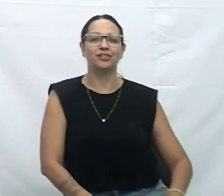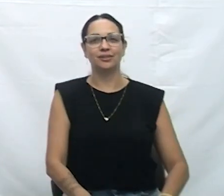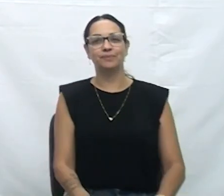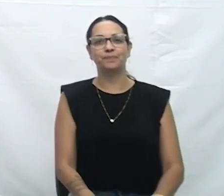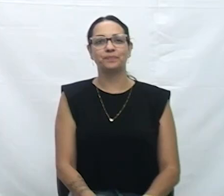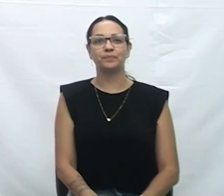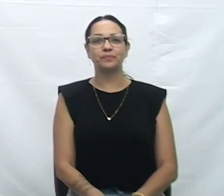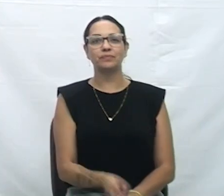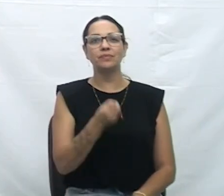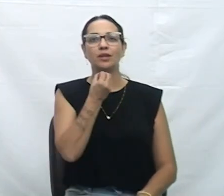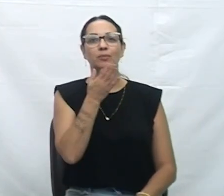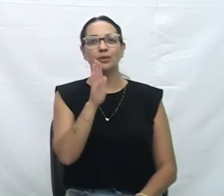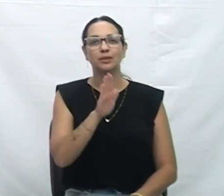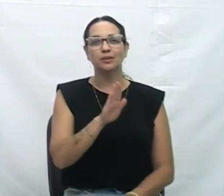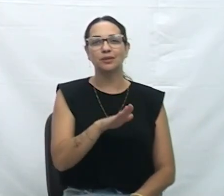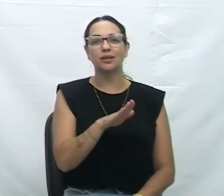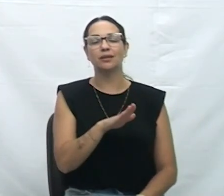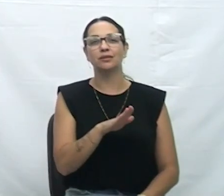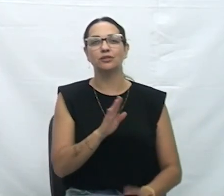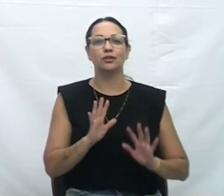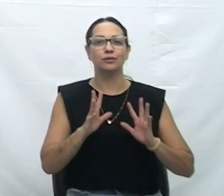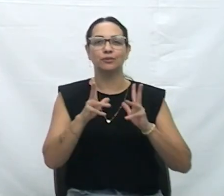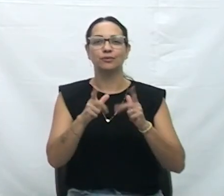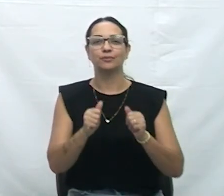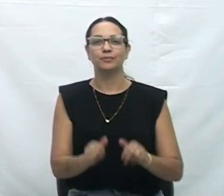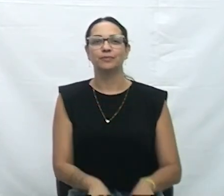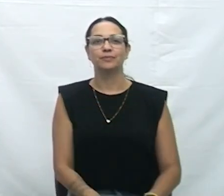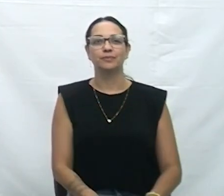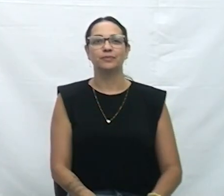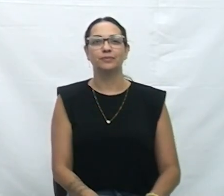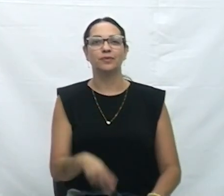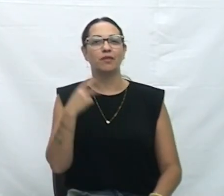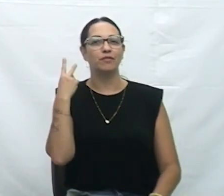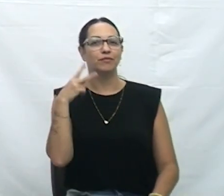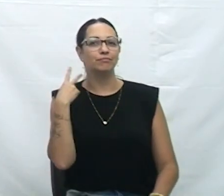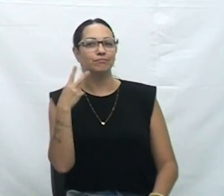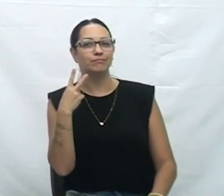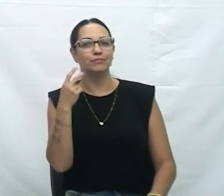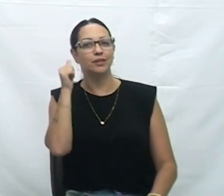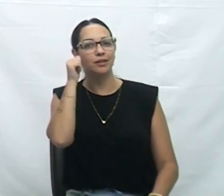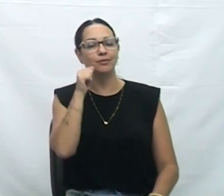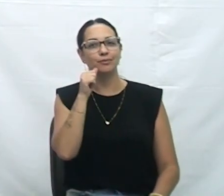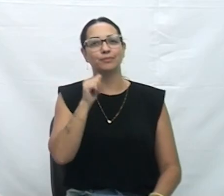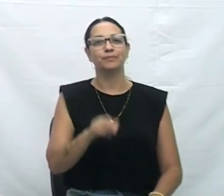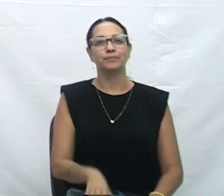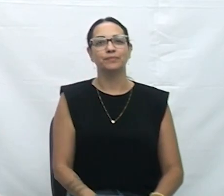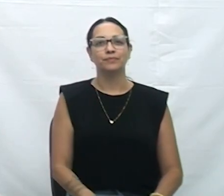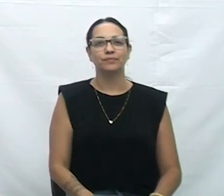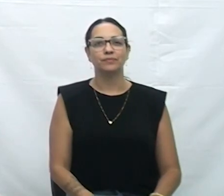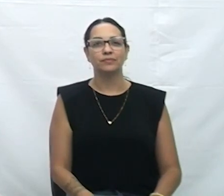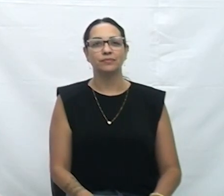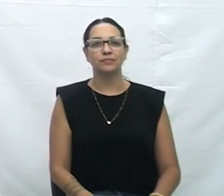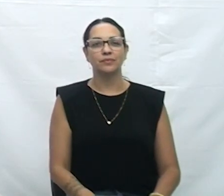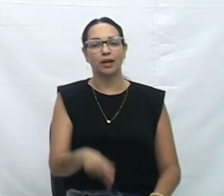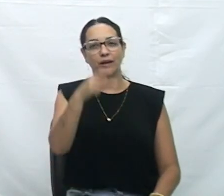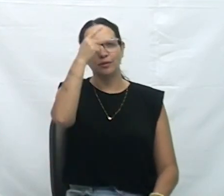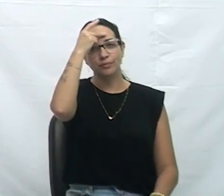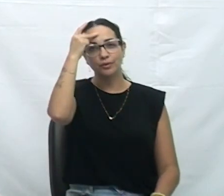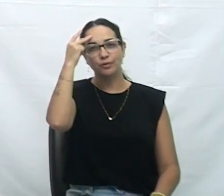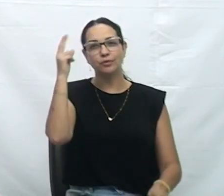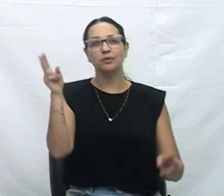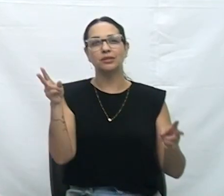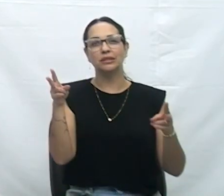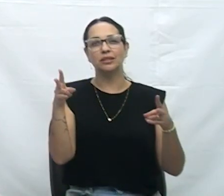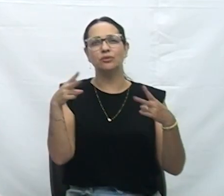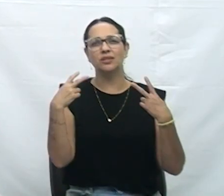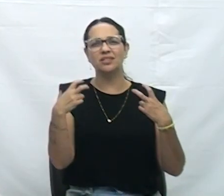Boa tarde, presidente, membros da mesa, colega vereadora, vereadores e público que nos assiste aqui em